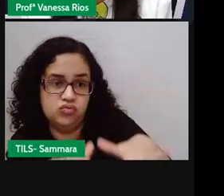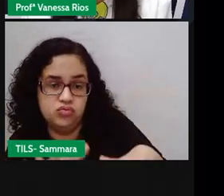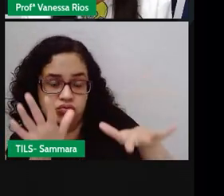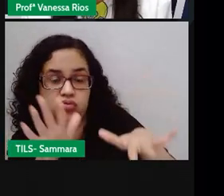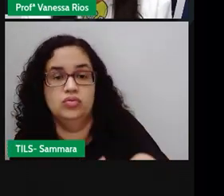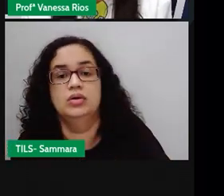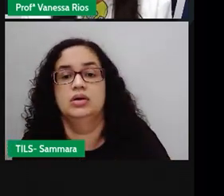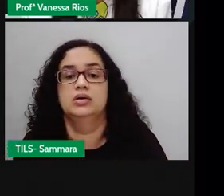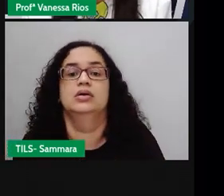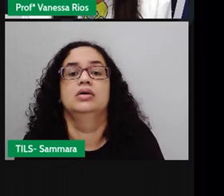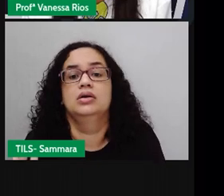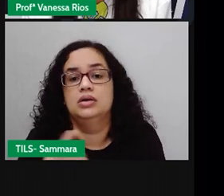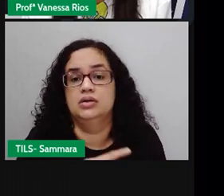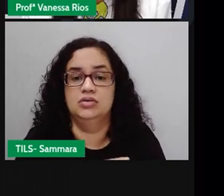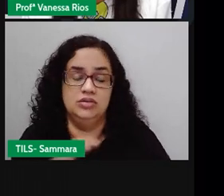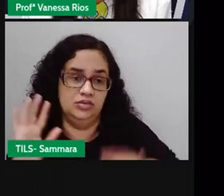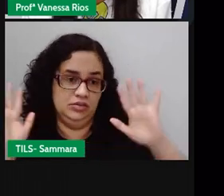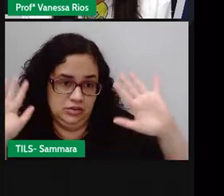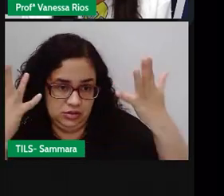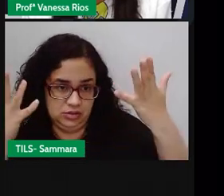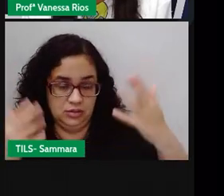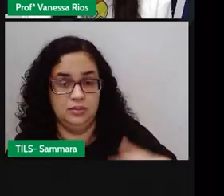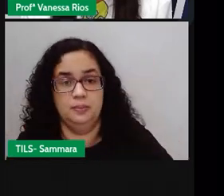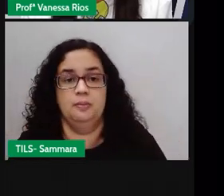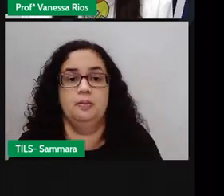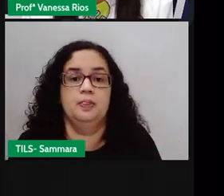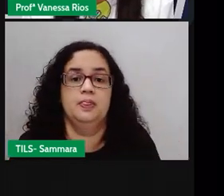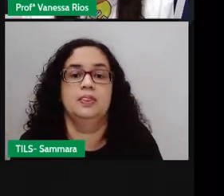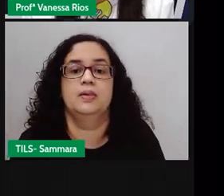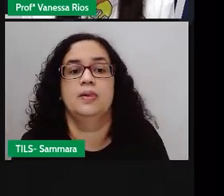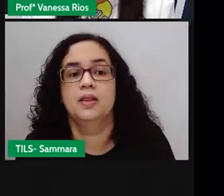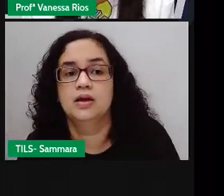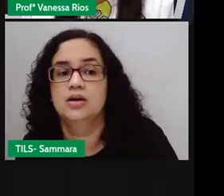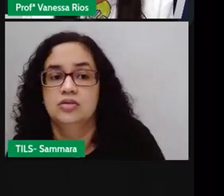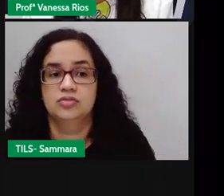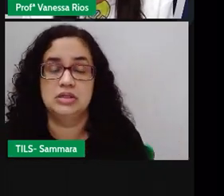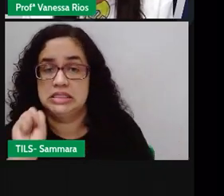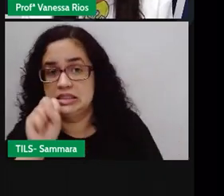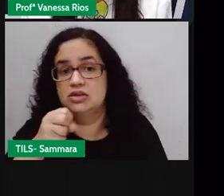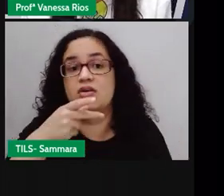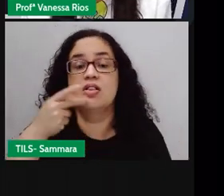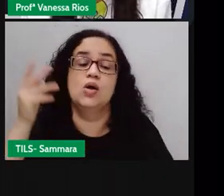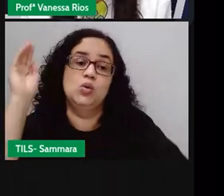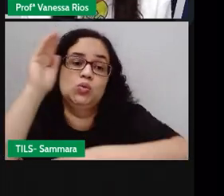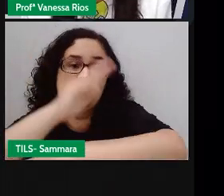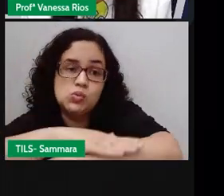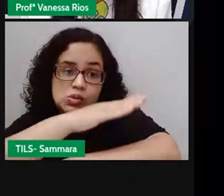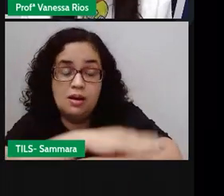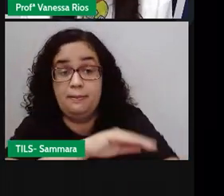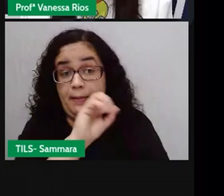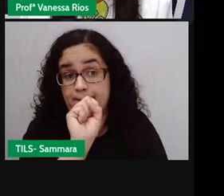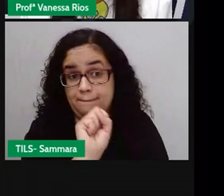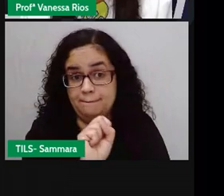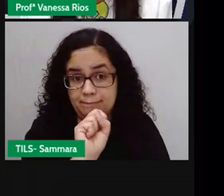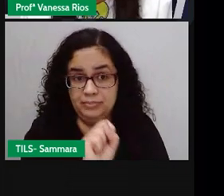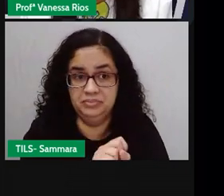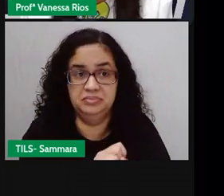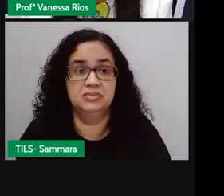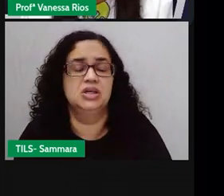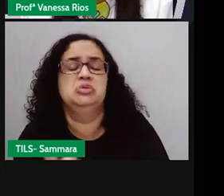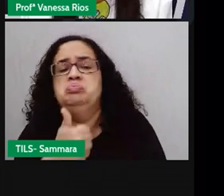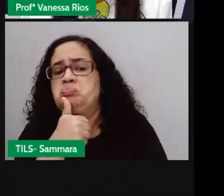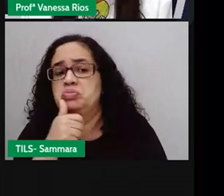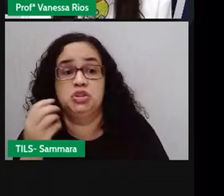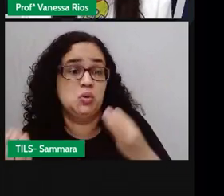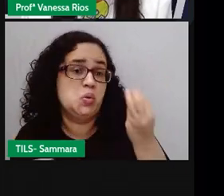chances de aparecer na festa no Céu. Eu vou sim, dizia o sapo, muito esperançoso. Ainda não sei